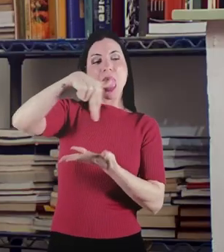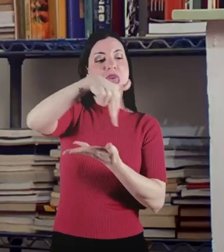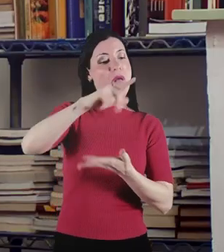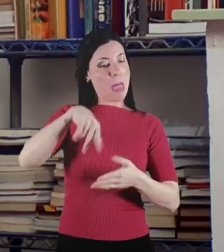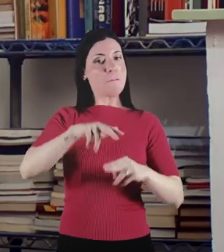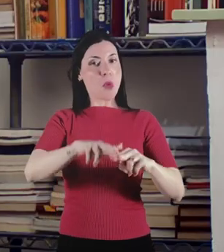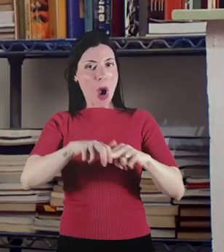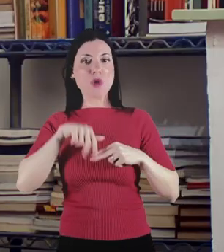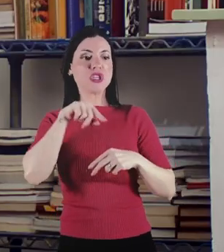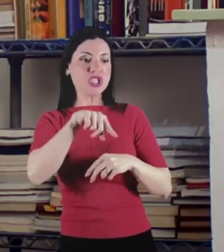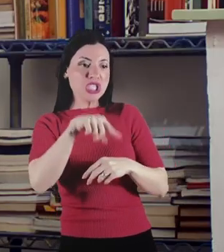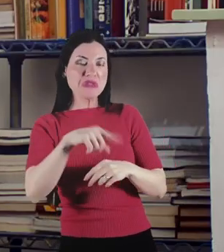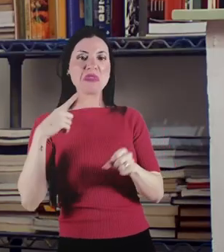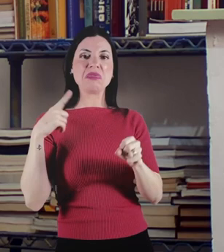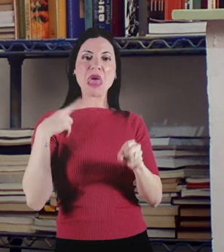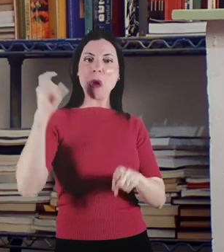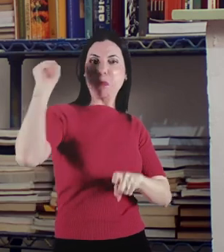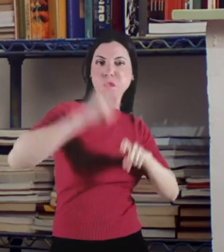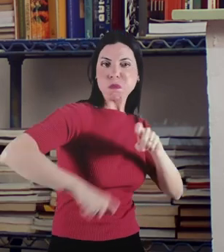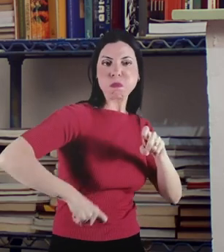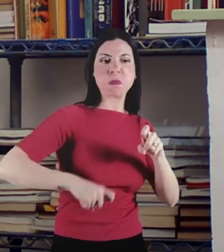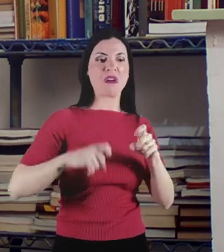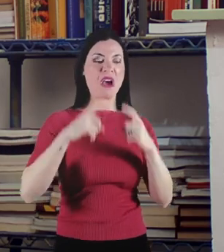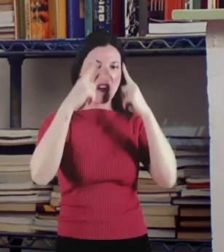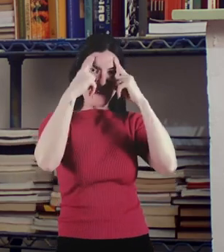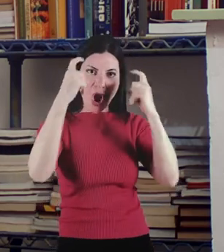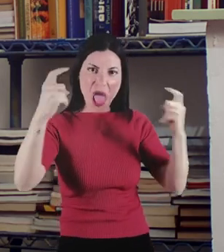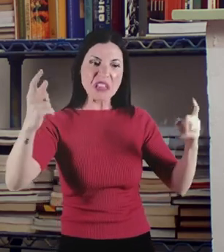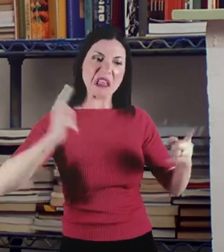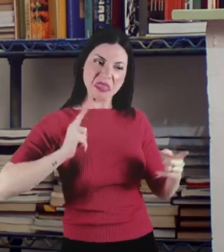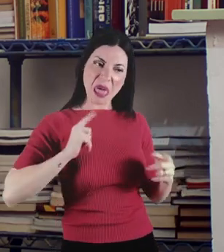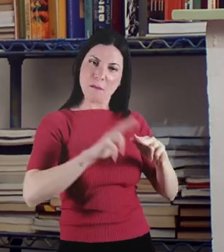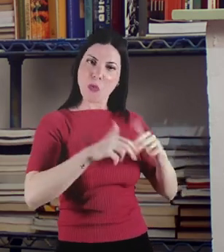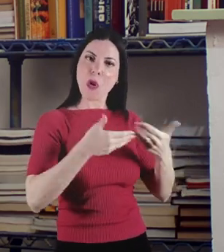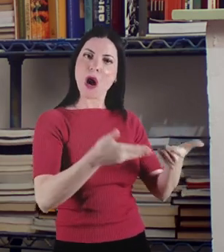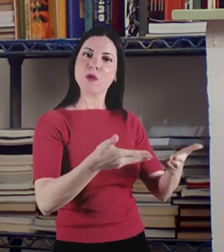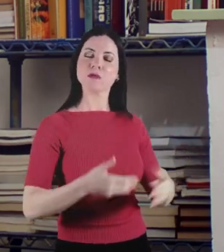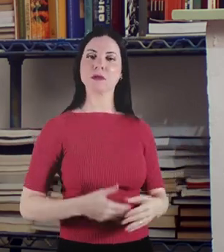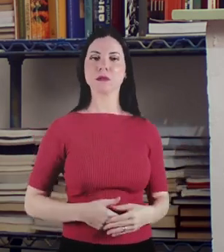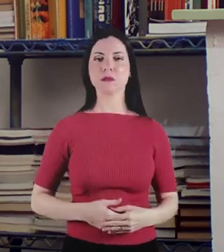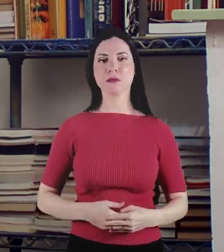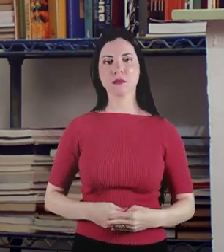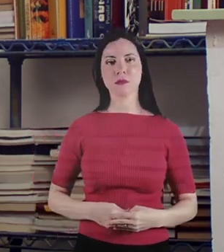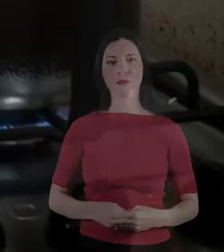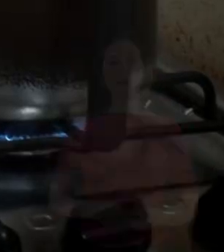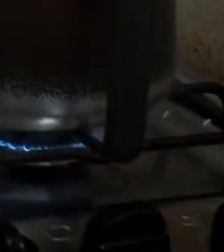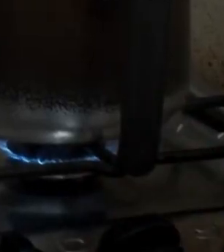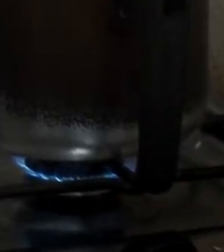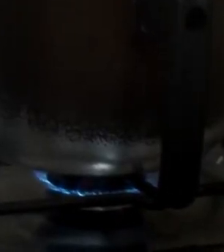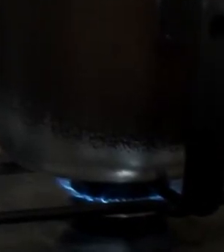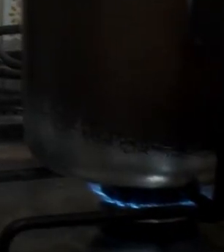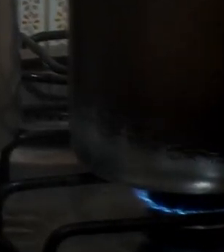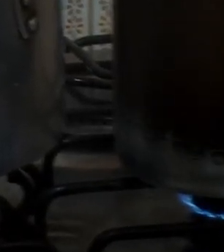mostrando as perninhas, e que era por isso que tinha tanto estupro, que tinha tanta violência.